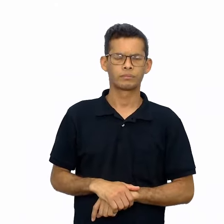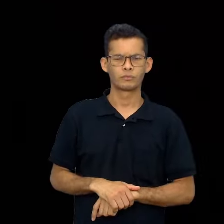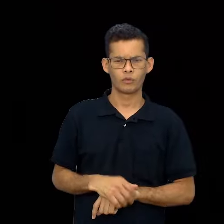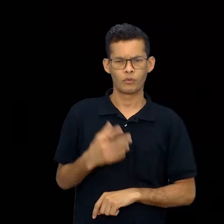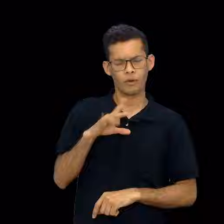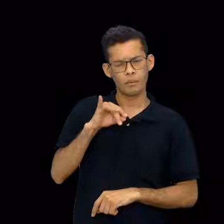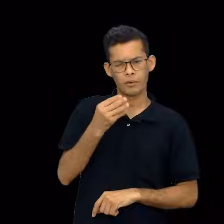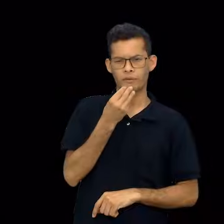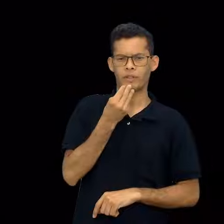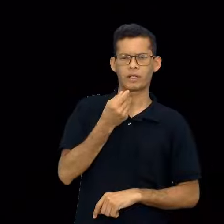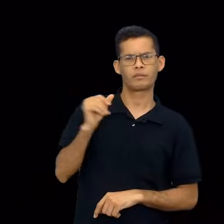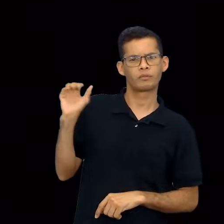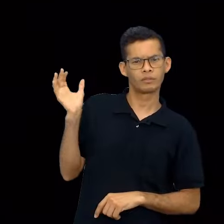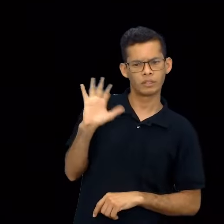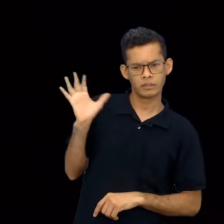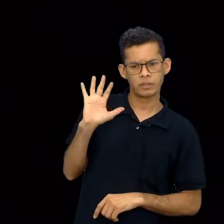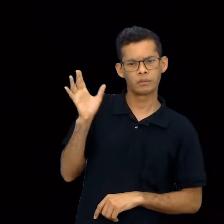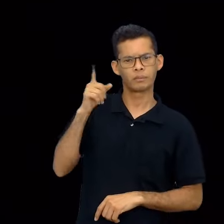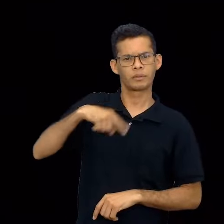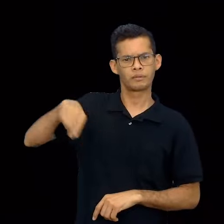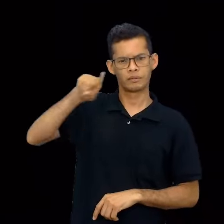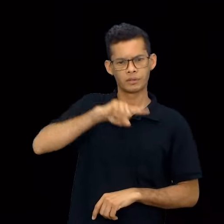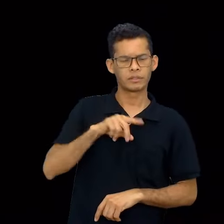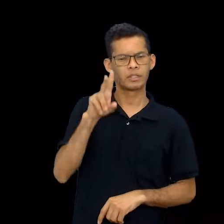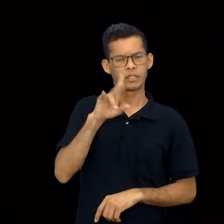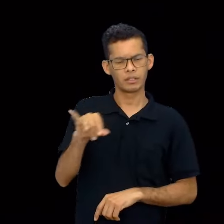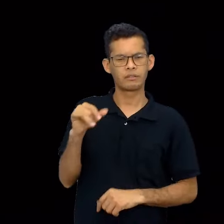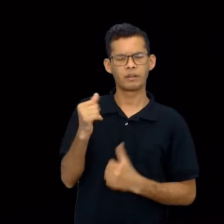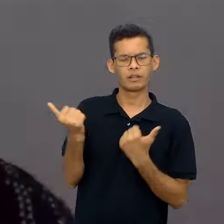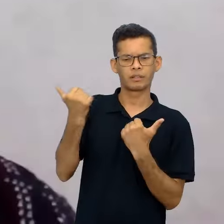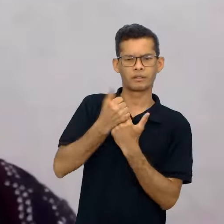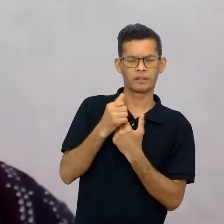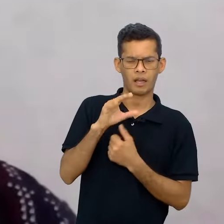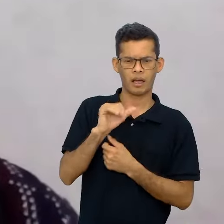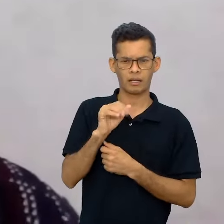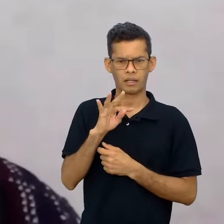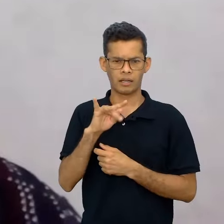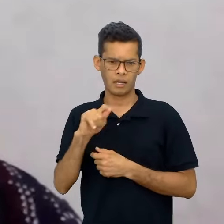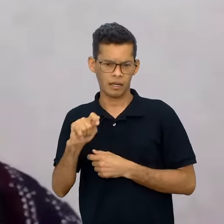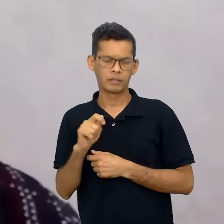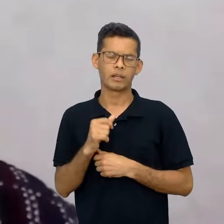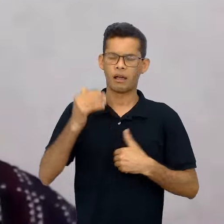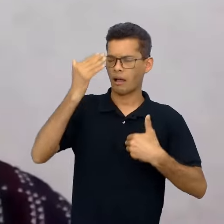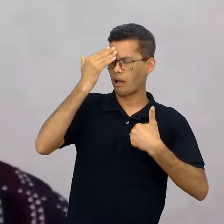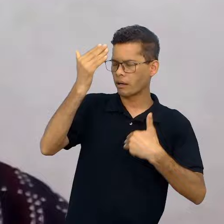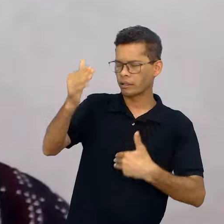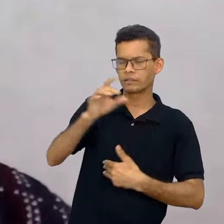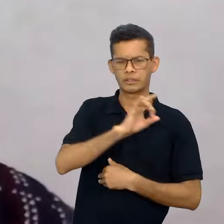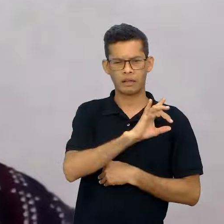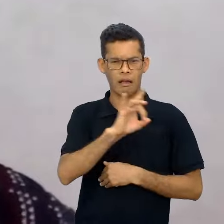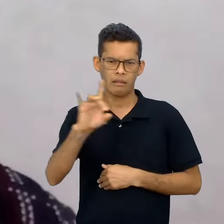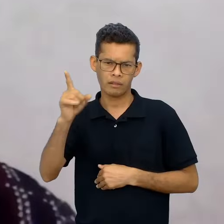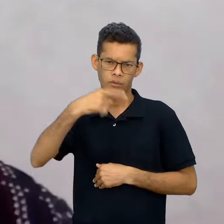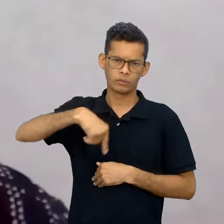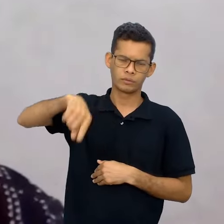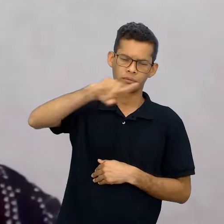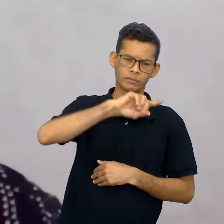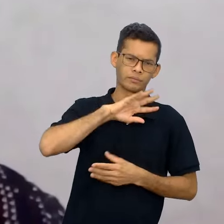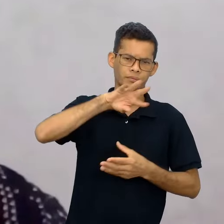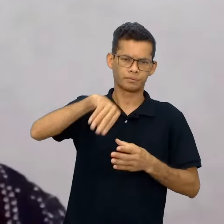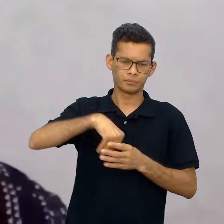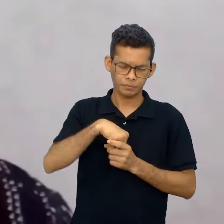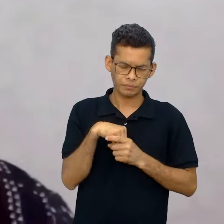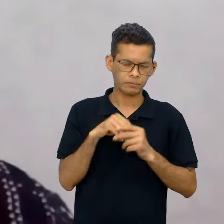me despedindo, daqui a pouco passo para a Kátia, eu já vou me despedindo, agradecendo a cada um de vocês que esteve